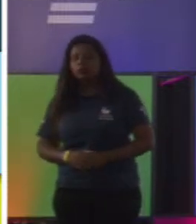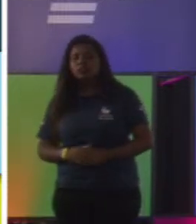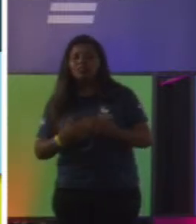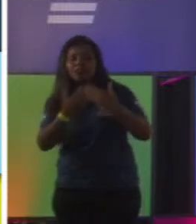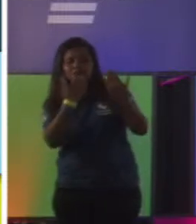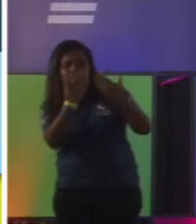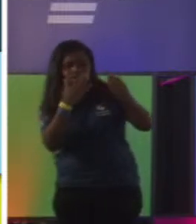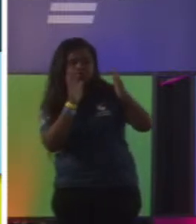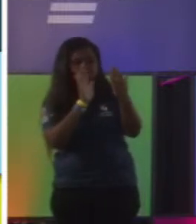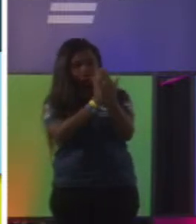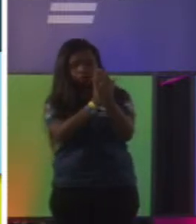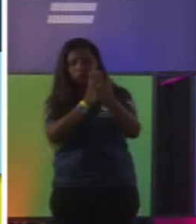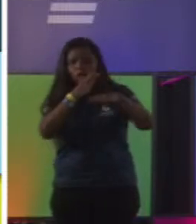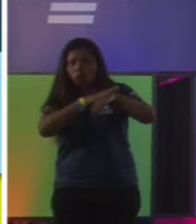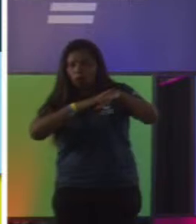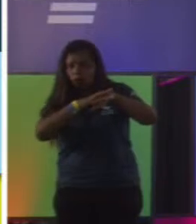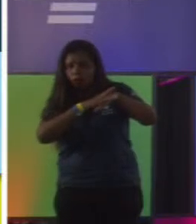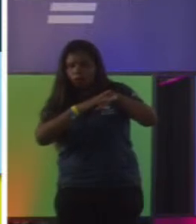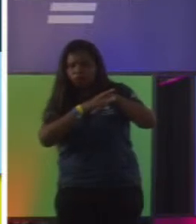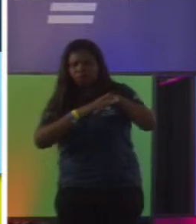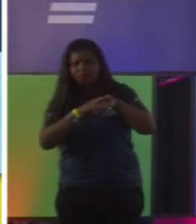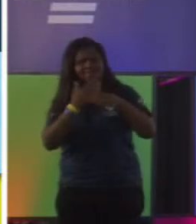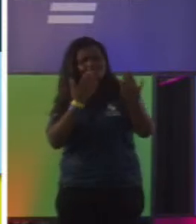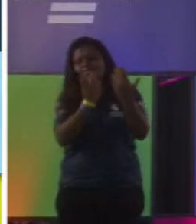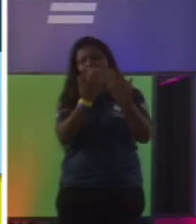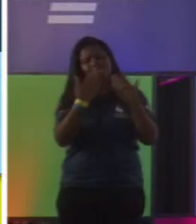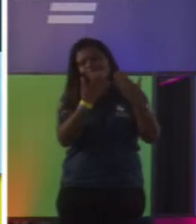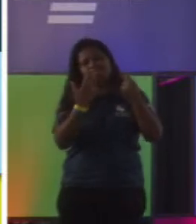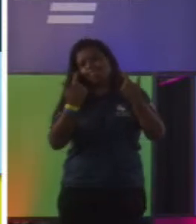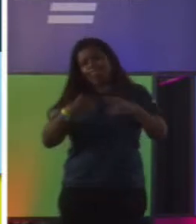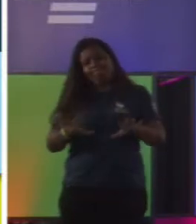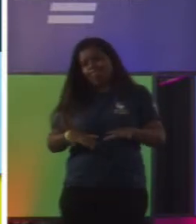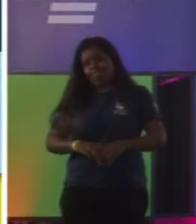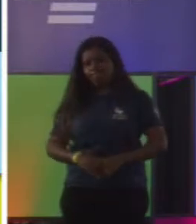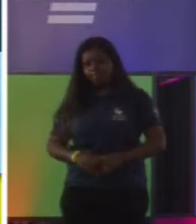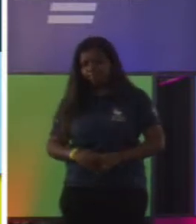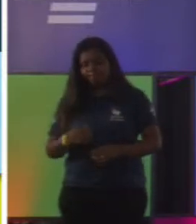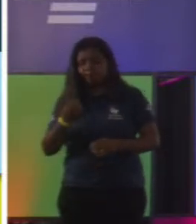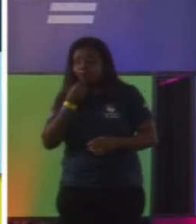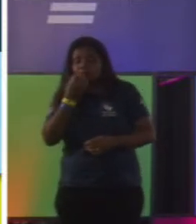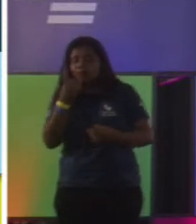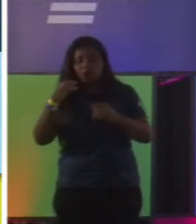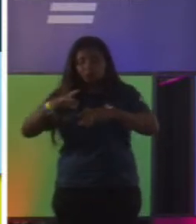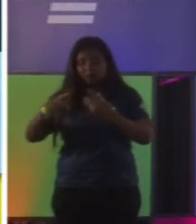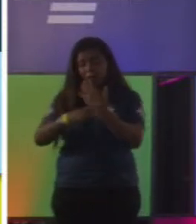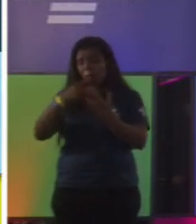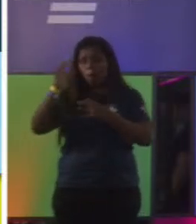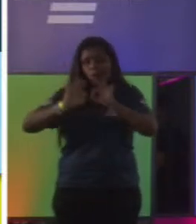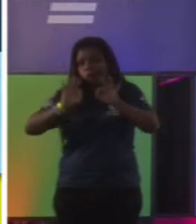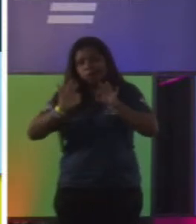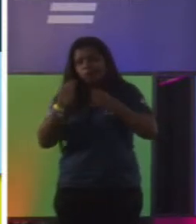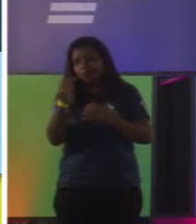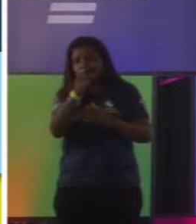não vai dar para conversar. Por quê? Que não vai dar para conversar? Ah, porque não estava no nosso planejamento de produto. Está de sacanagem.